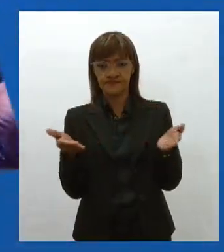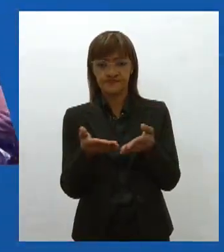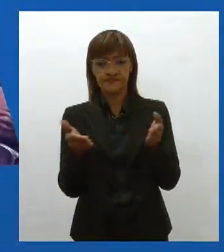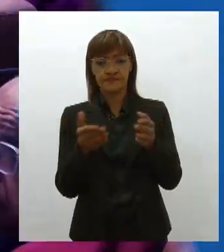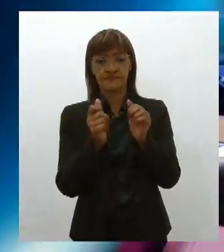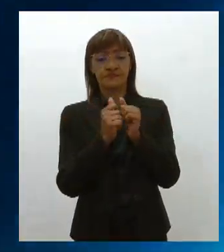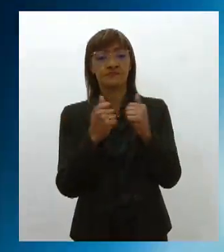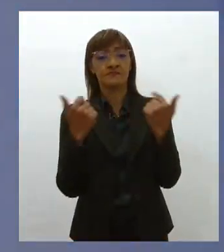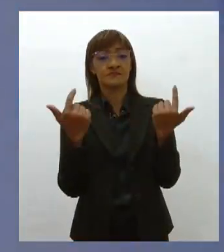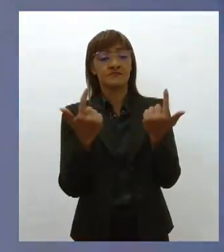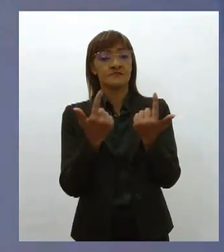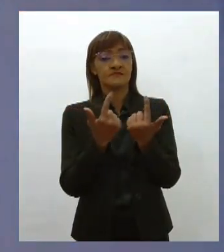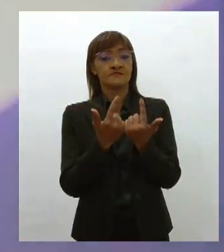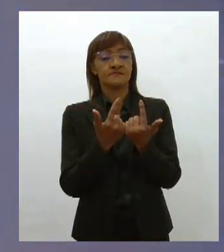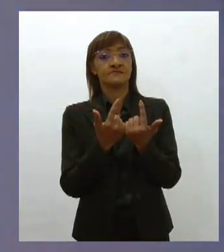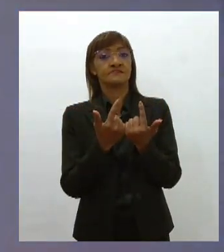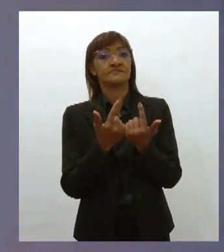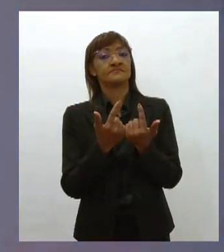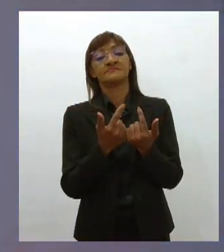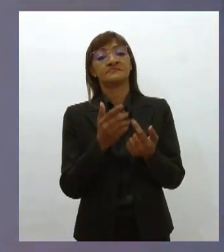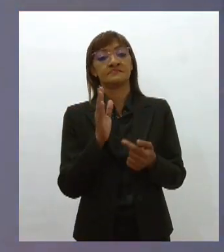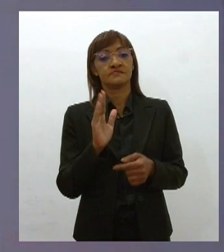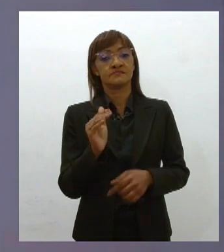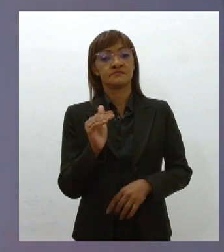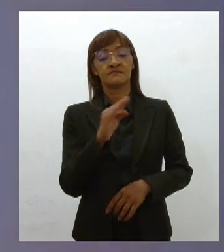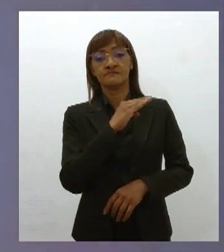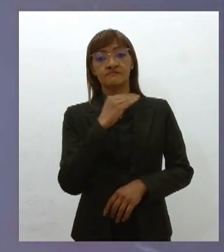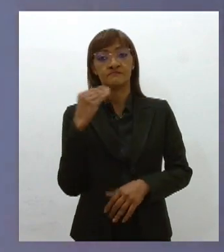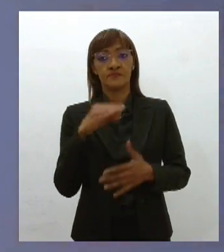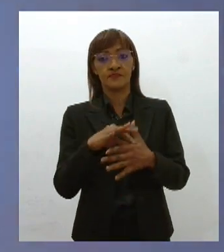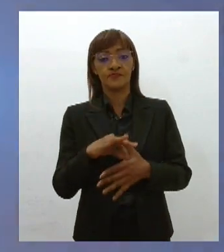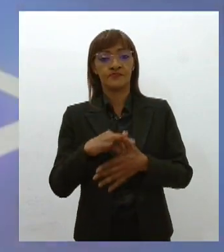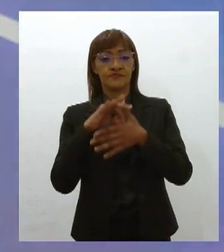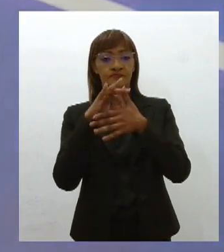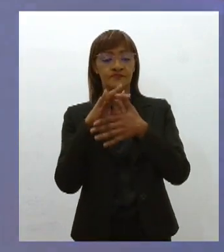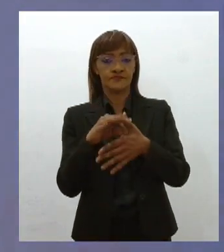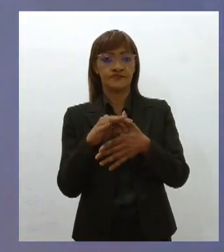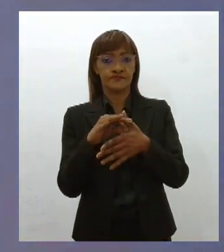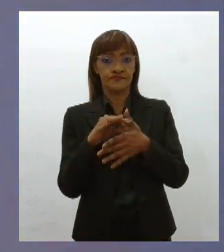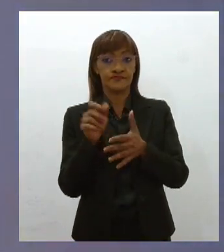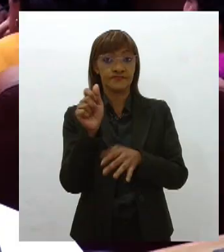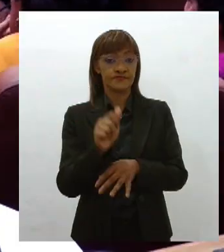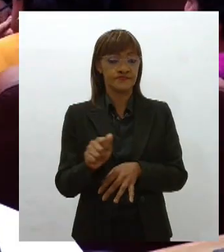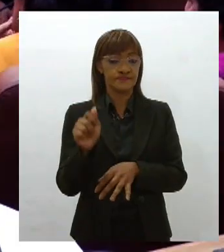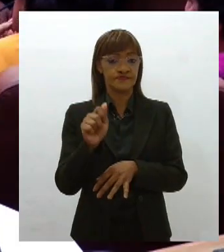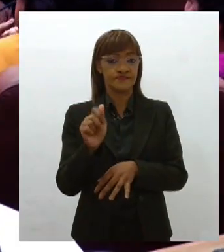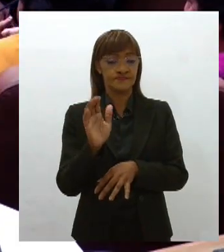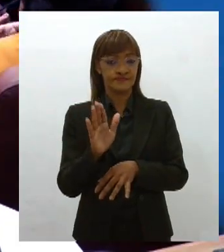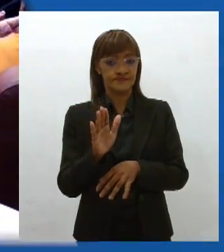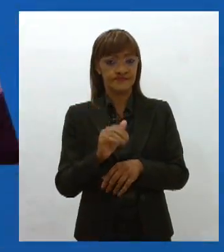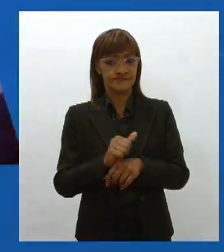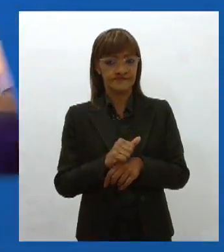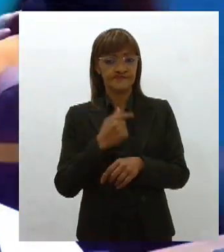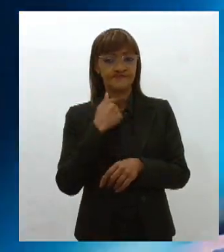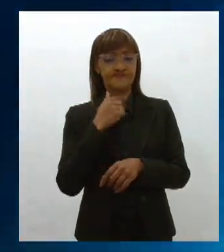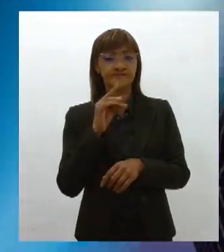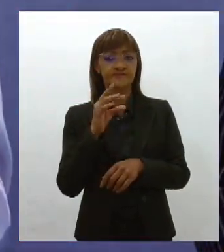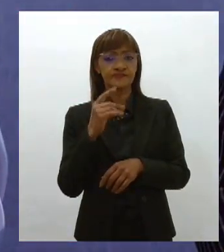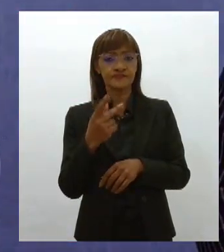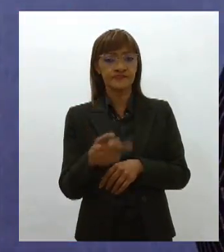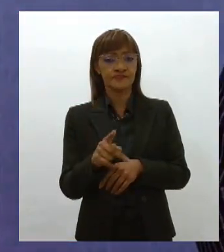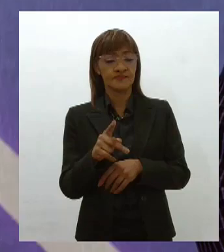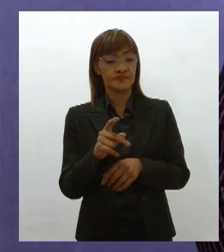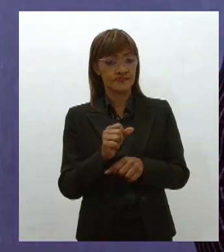Legislativa. A do presidente da Associação dos Catadores e Catadoras de Mangaba repercute na Alesi.